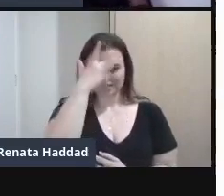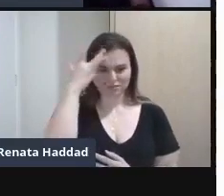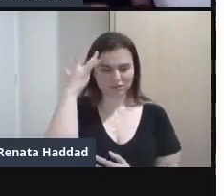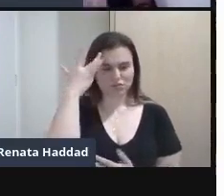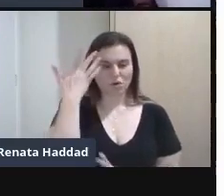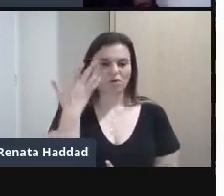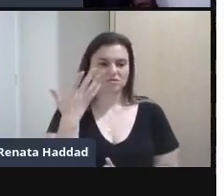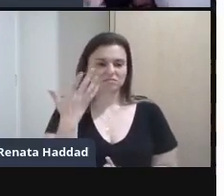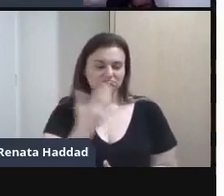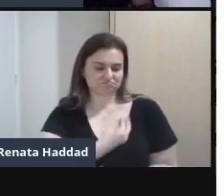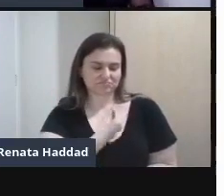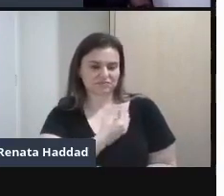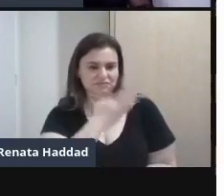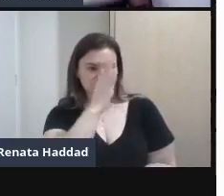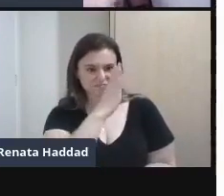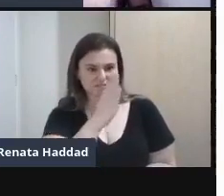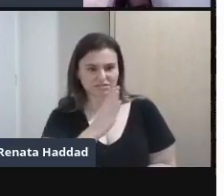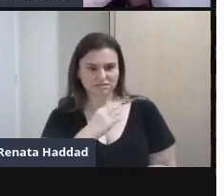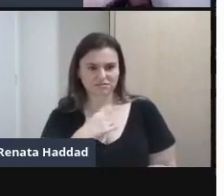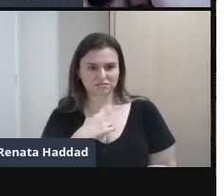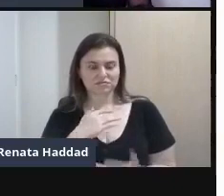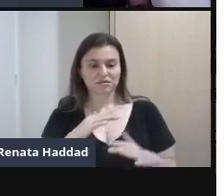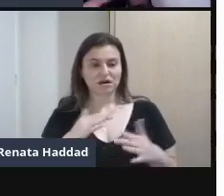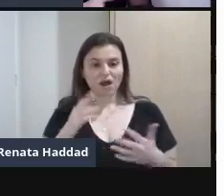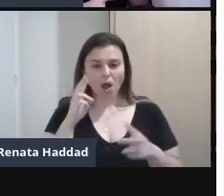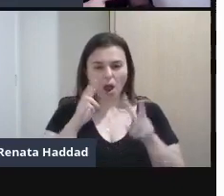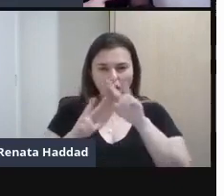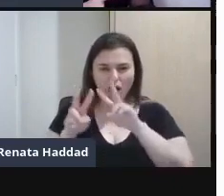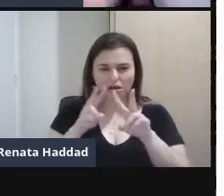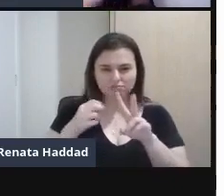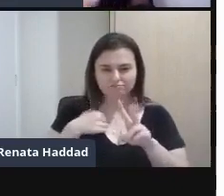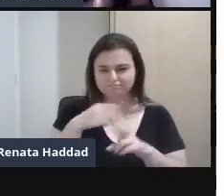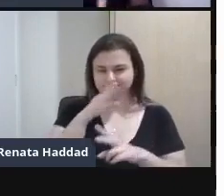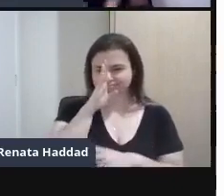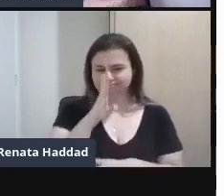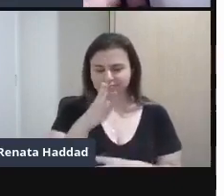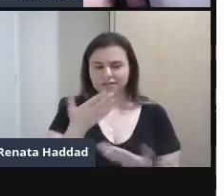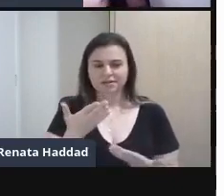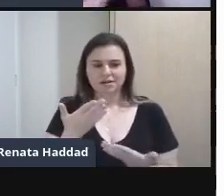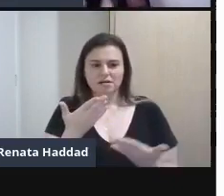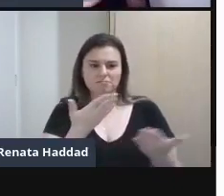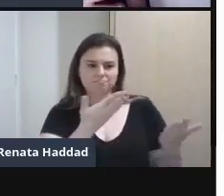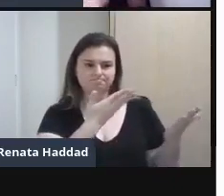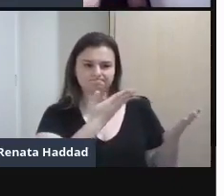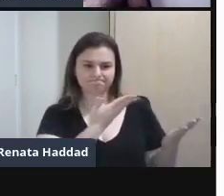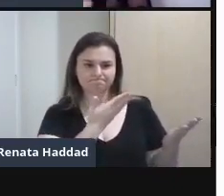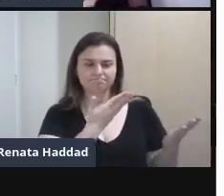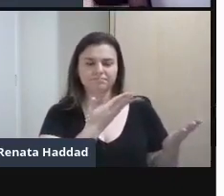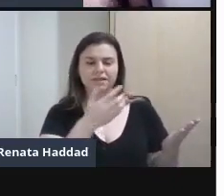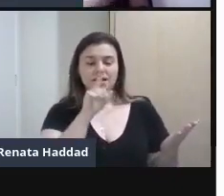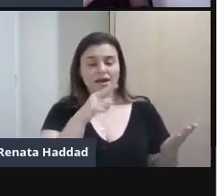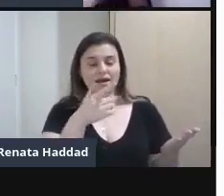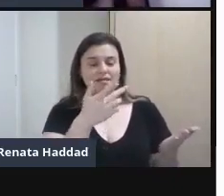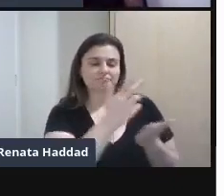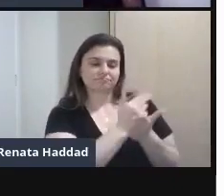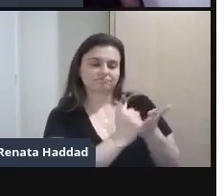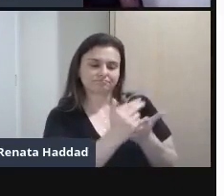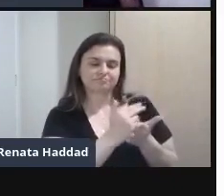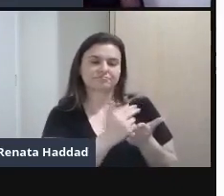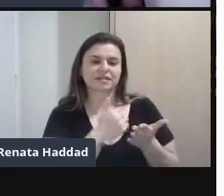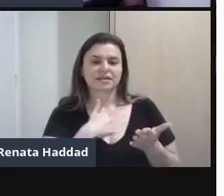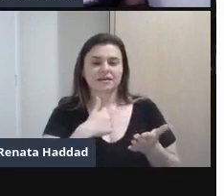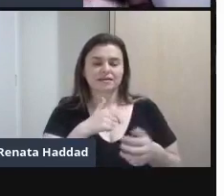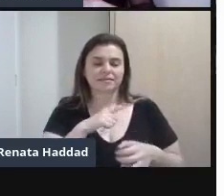E a gente Olha diretamente De várias leituras Que a gente tem Mas uma das leituras Mais divulgadas Mais